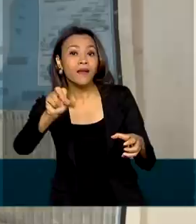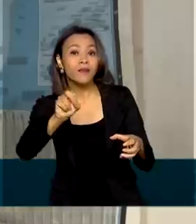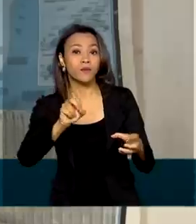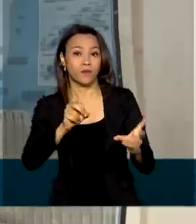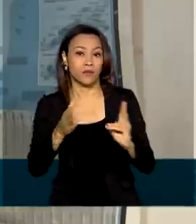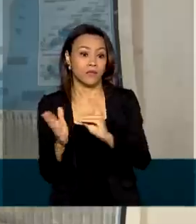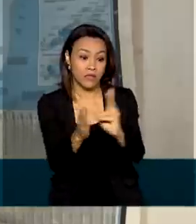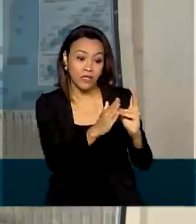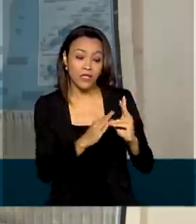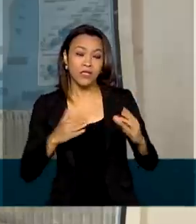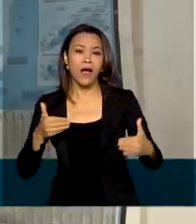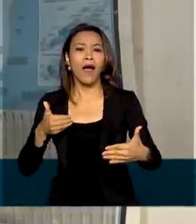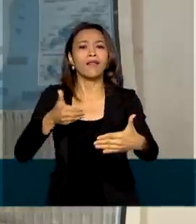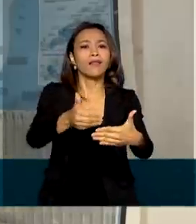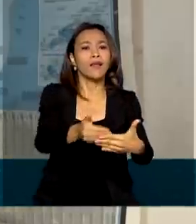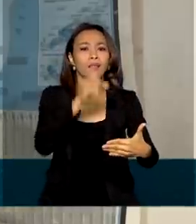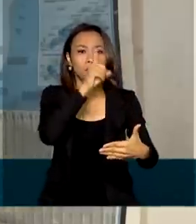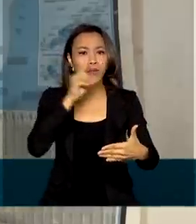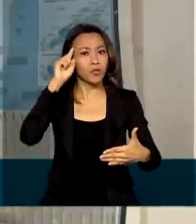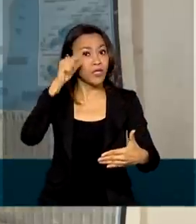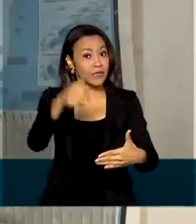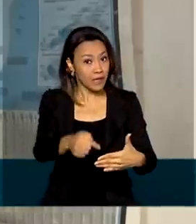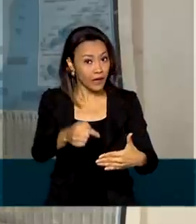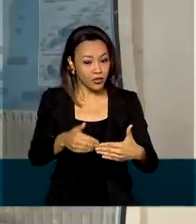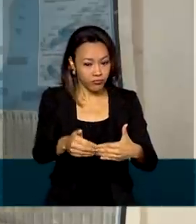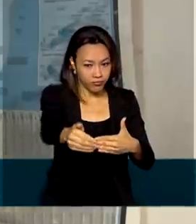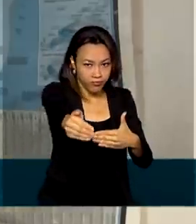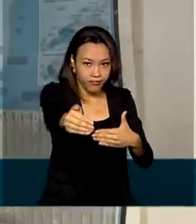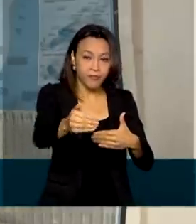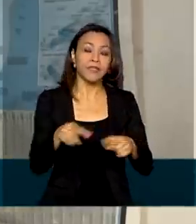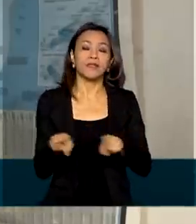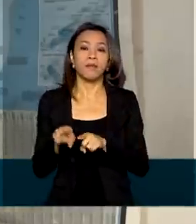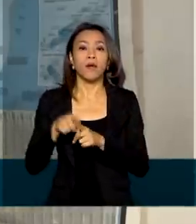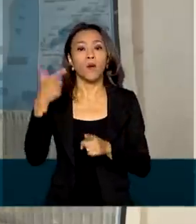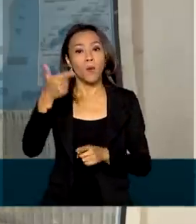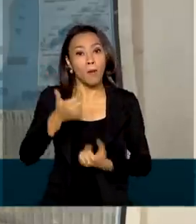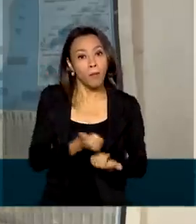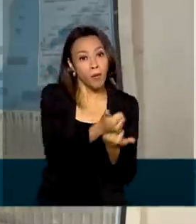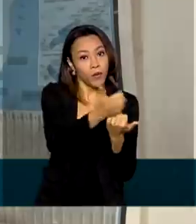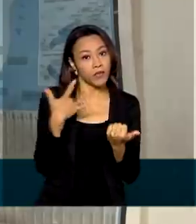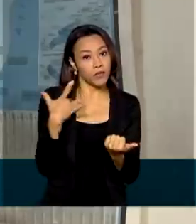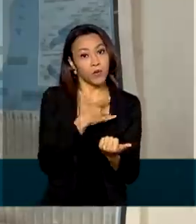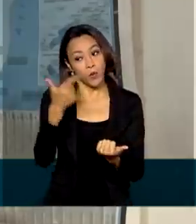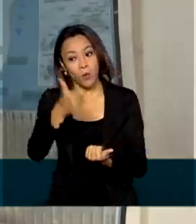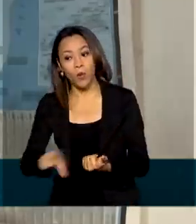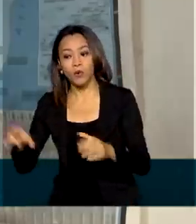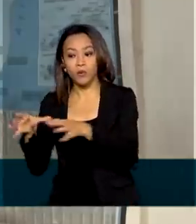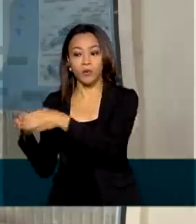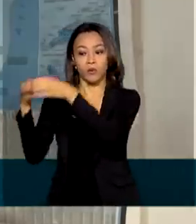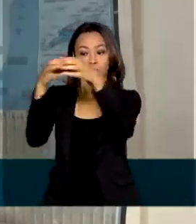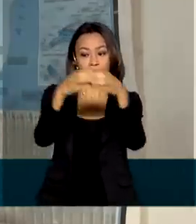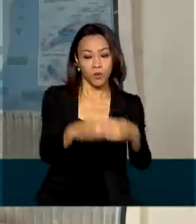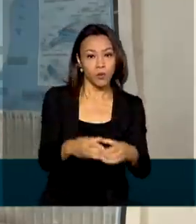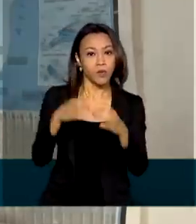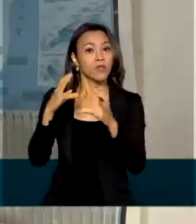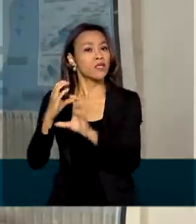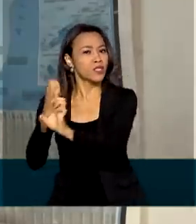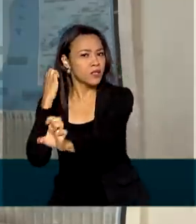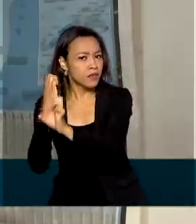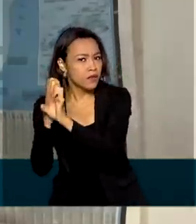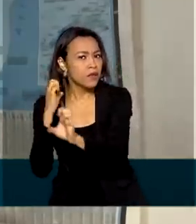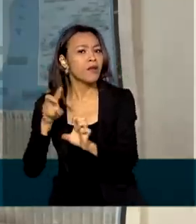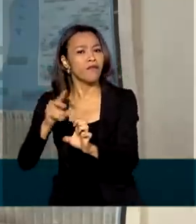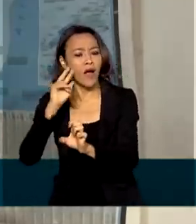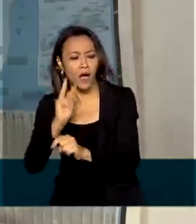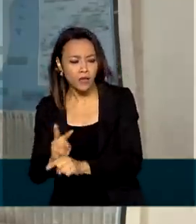até domingo, dia 7 de março. Além do apoio de saúde, uma outra equipe, composta por engenheiros, fará